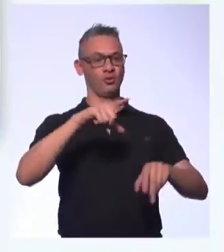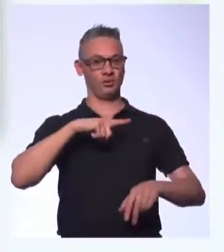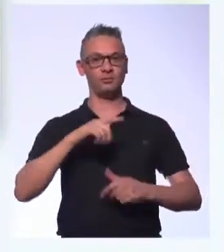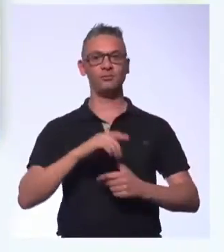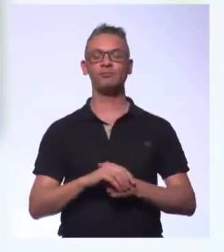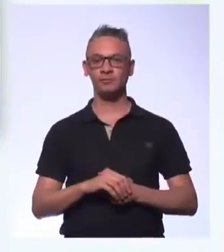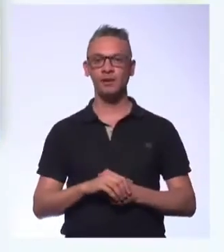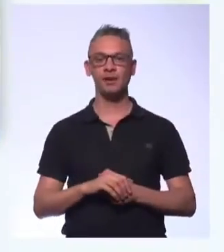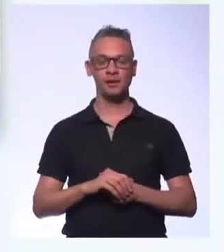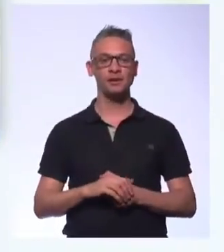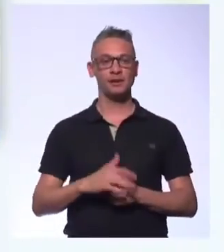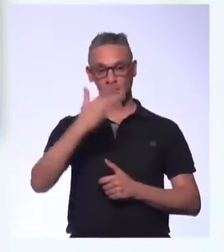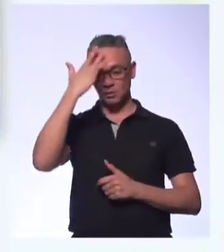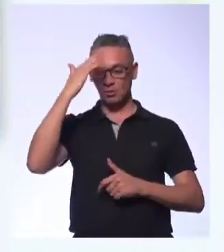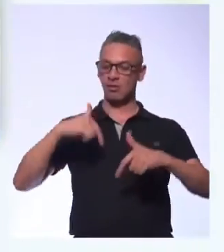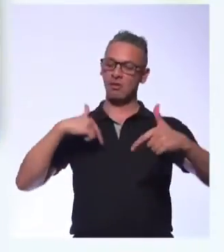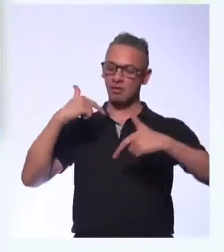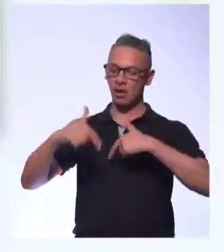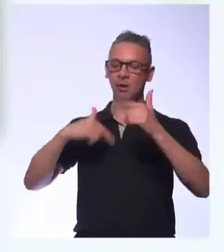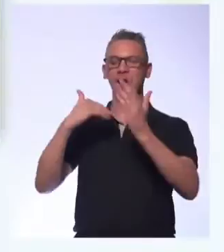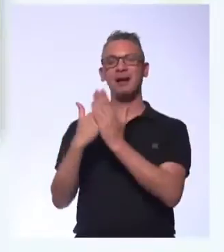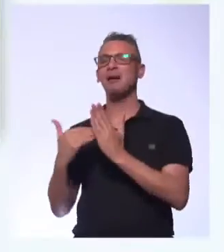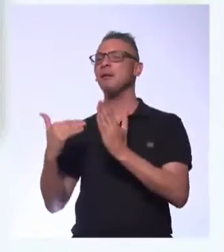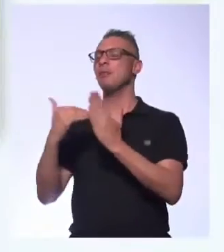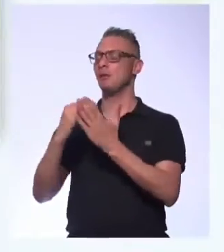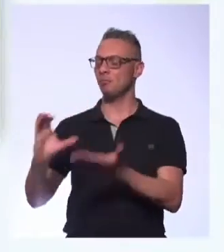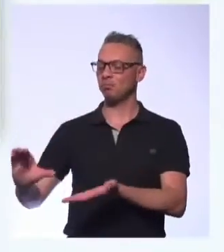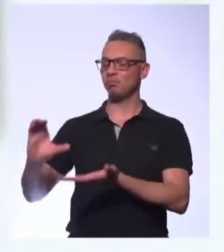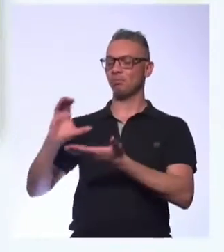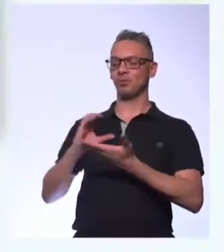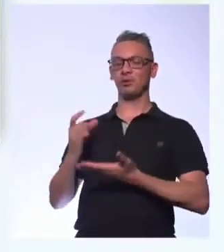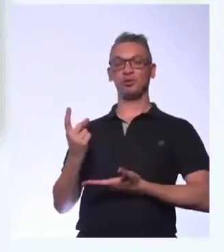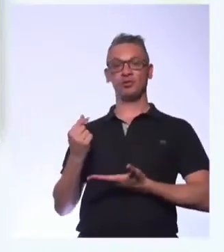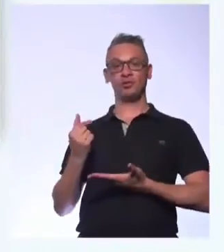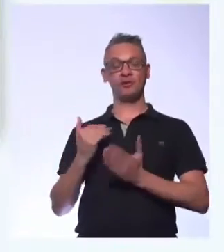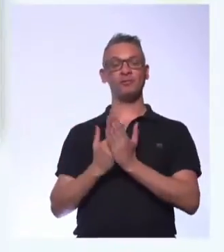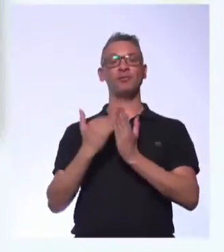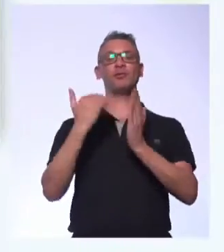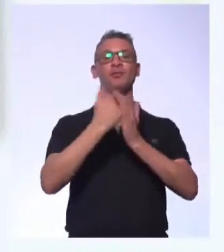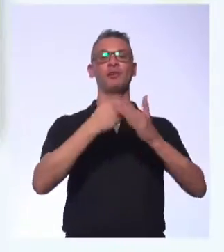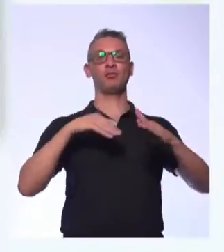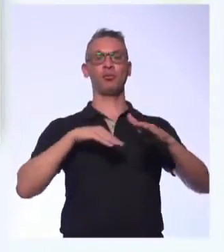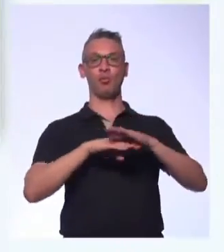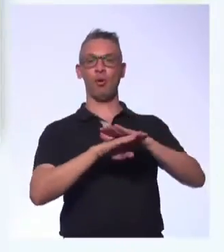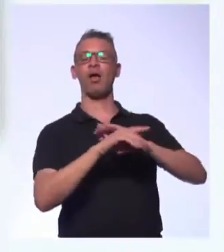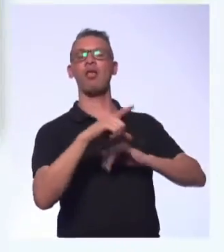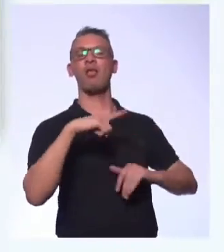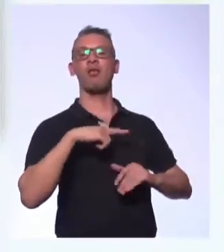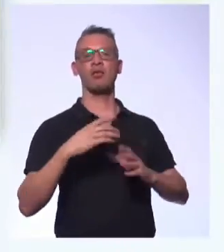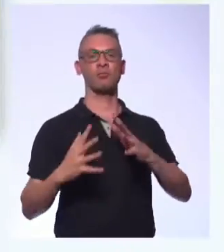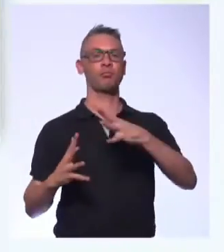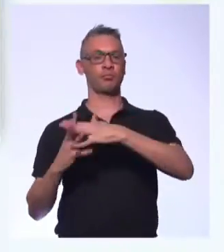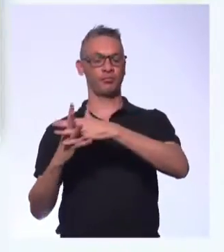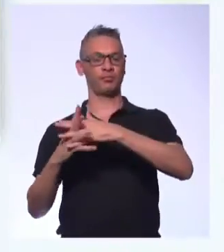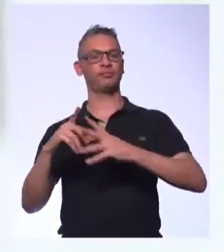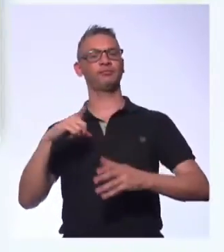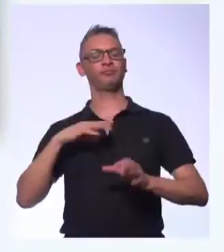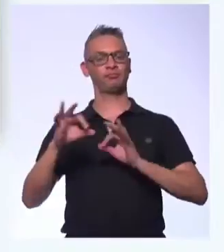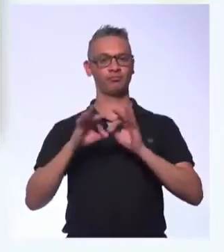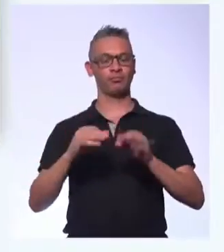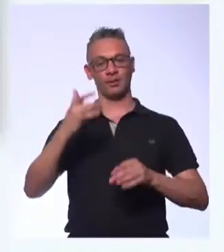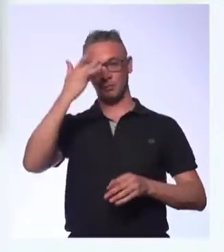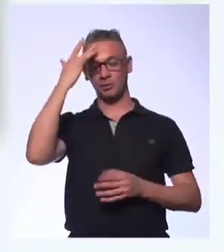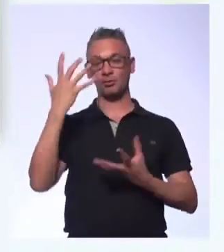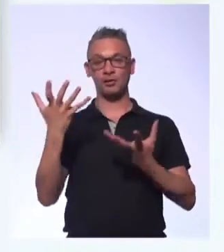deixa eu trabalhar mais para ganhar mais dinheiro, para ter mais reservas necessariamente no momento em que uma crise acontece. Ele é apegado a